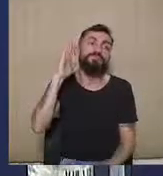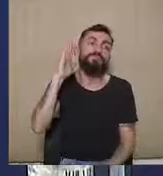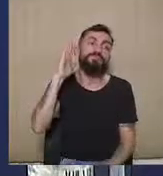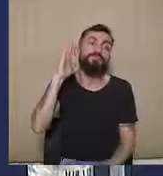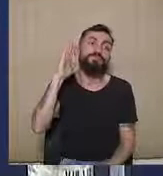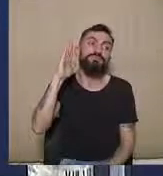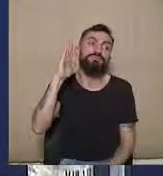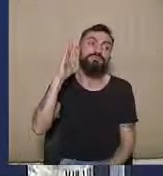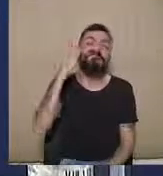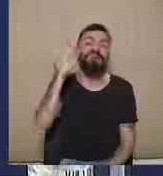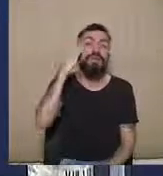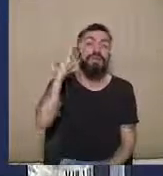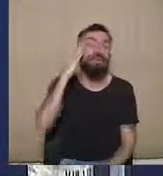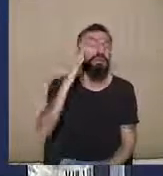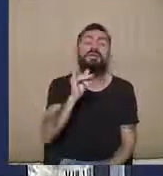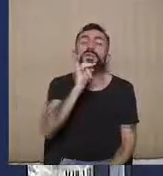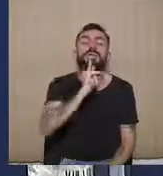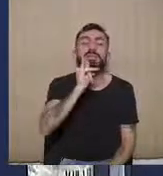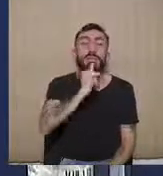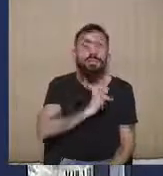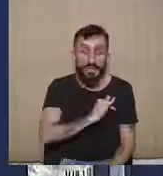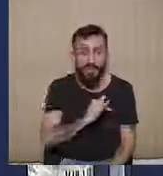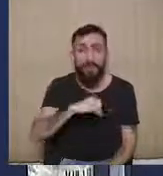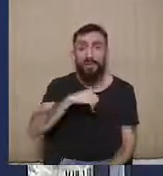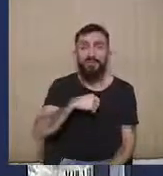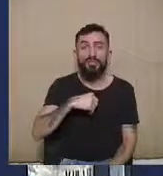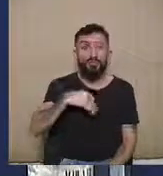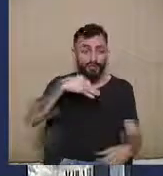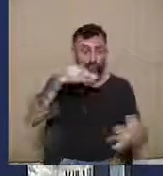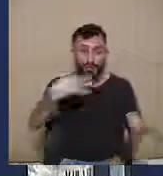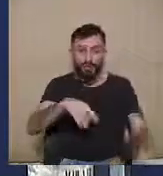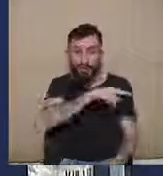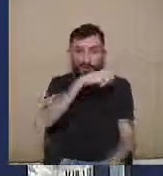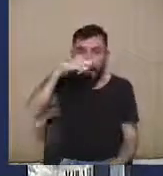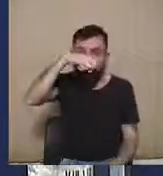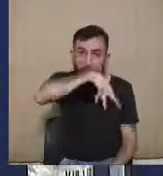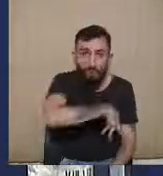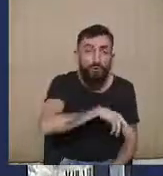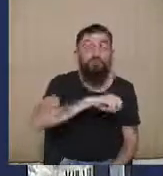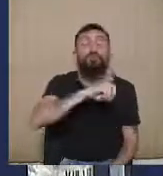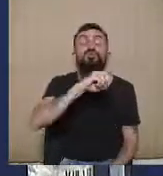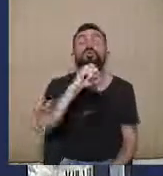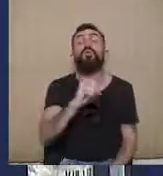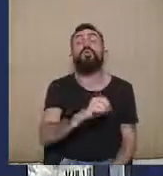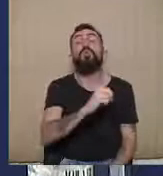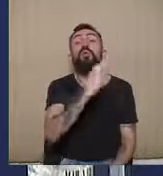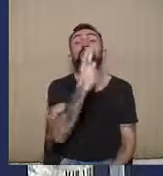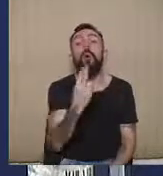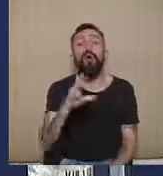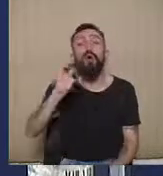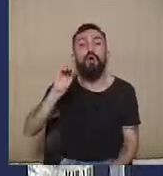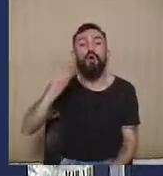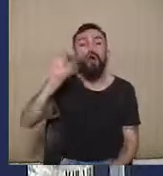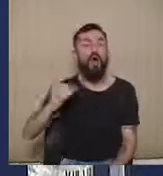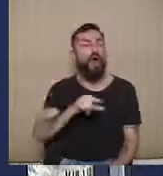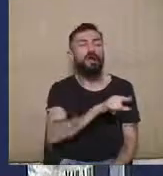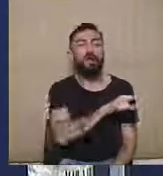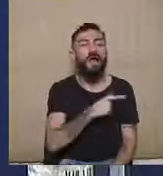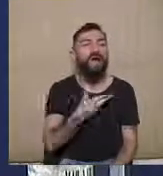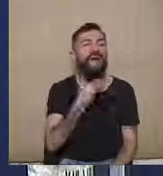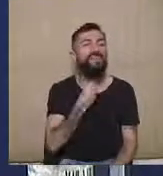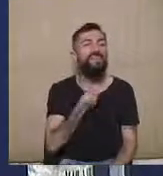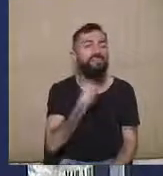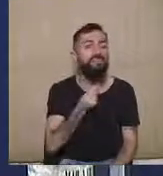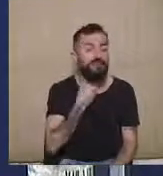um abuso de direito ou um desvio de finalidade no preenchimento das cotas de gênero, talvez ela